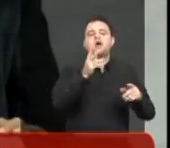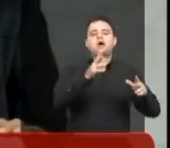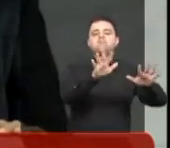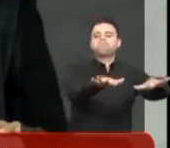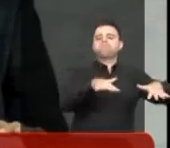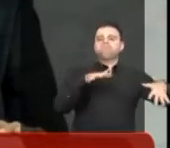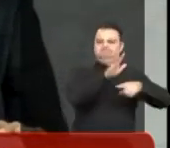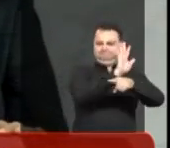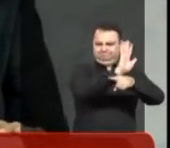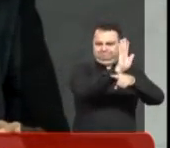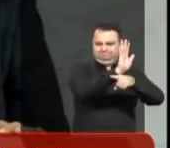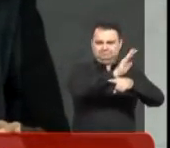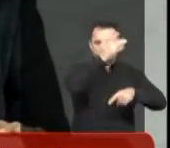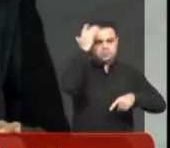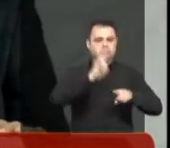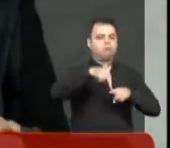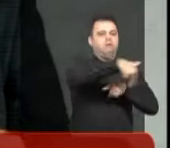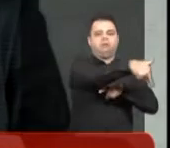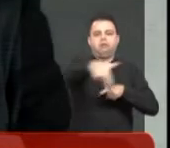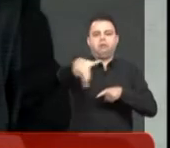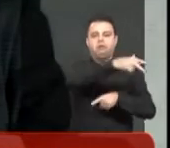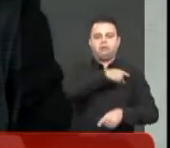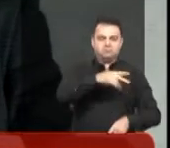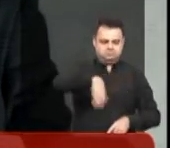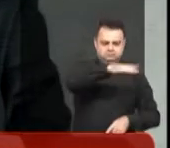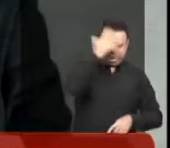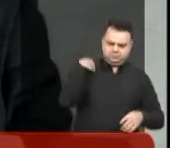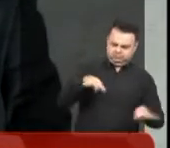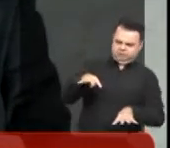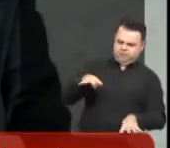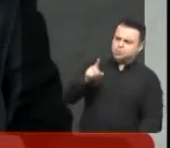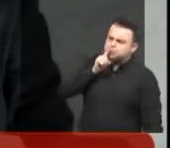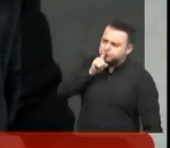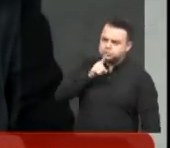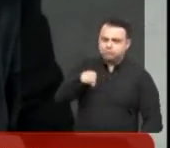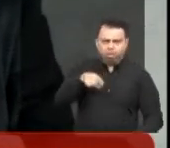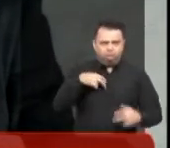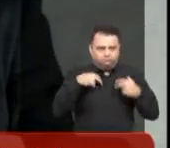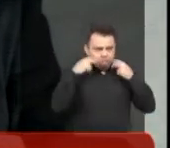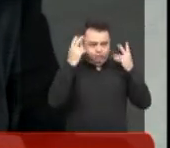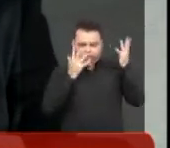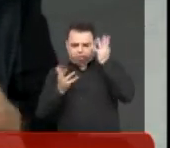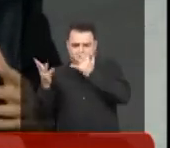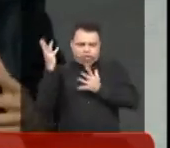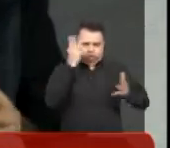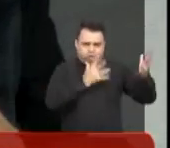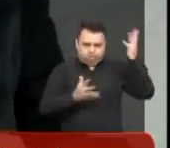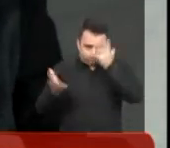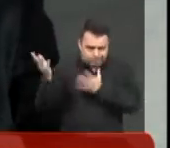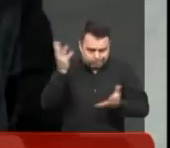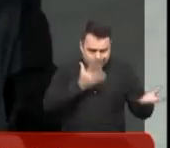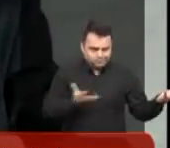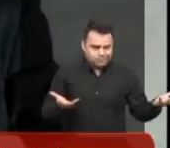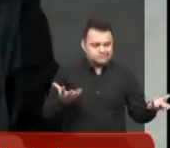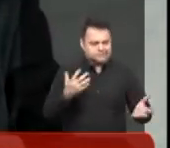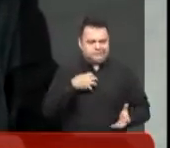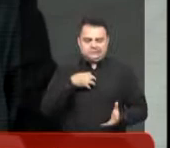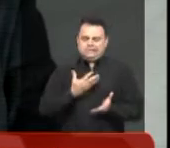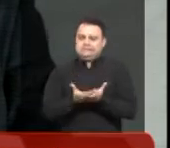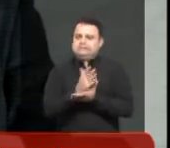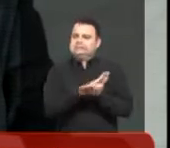não consegue ficar muito tempo parada, ela corre o risco de ser divertida. Isso pode gerar um constrangimento e até de sabores, dependendo da reação